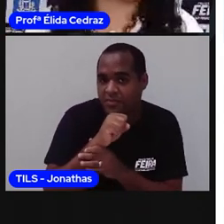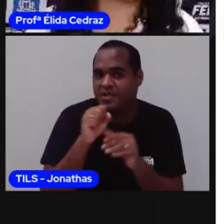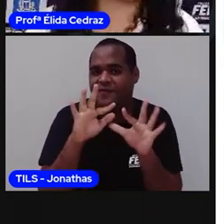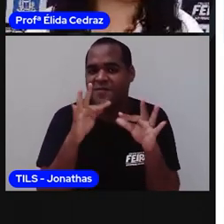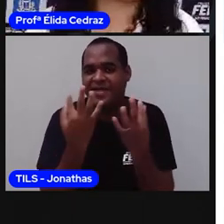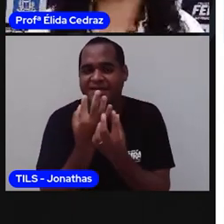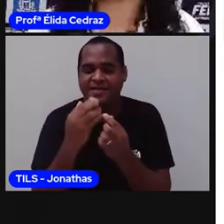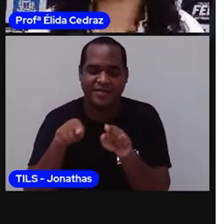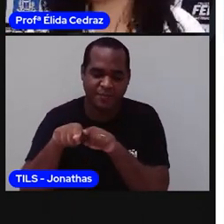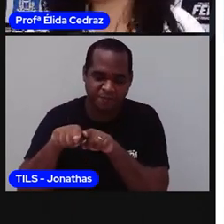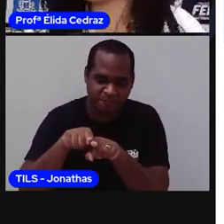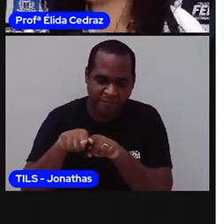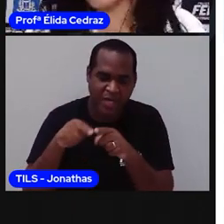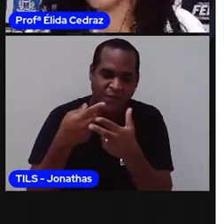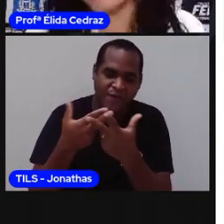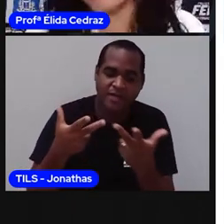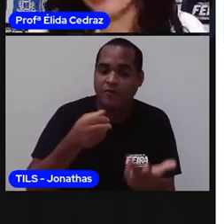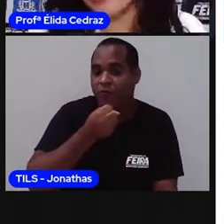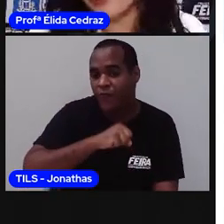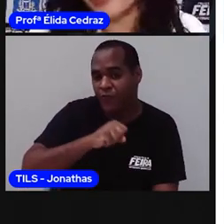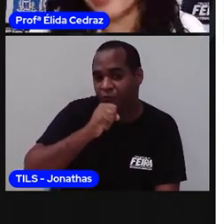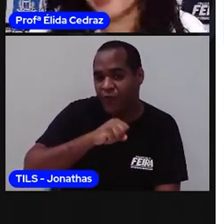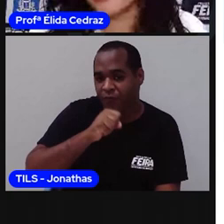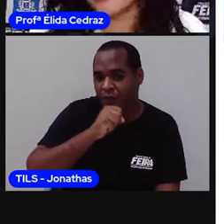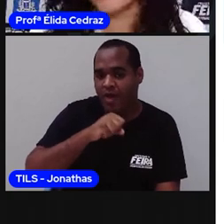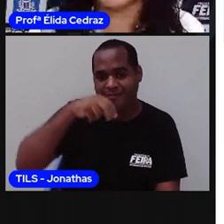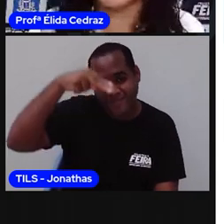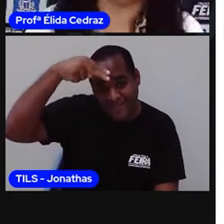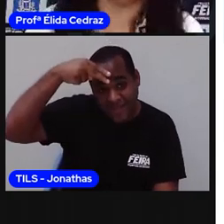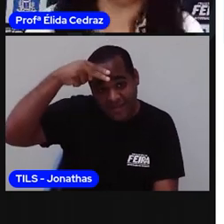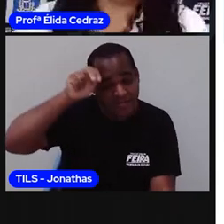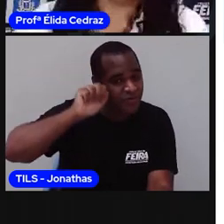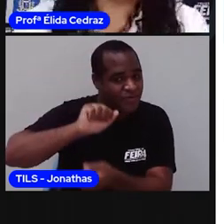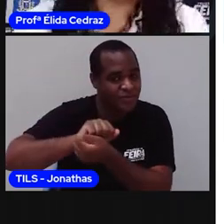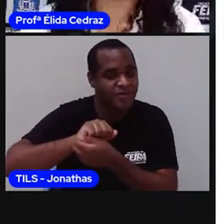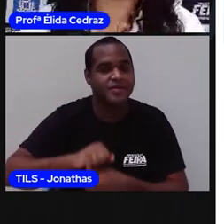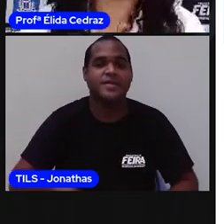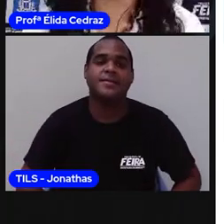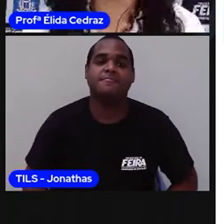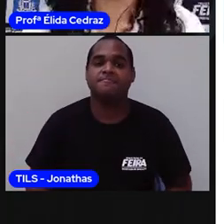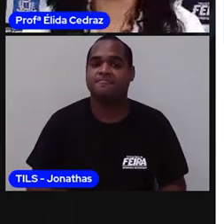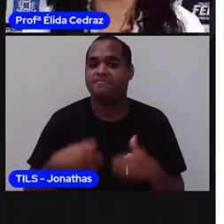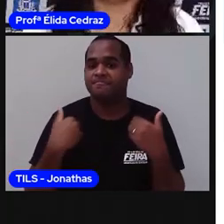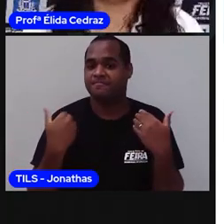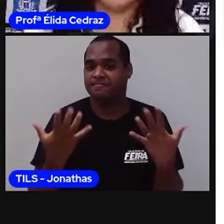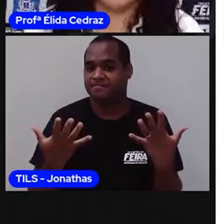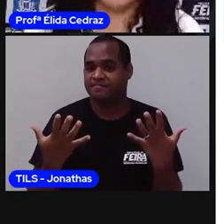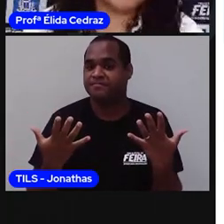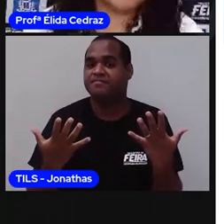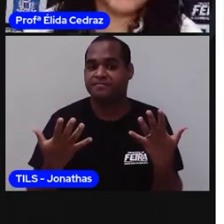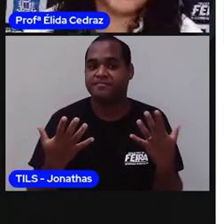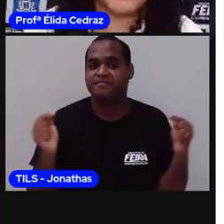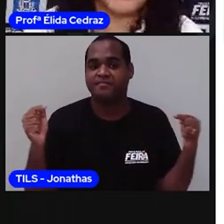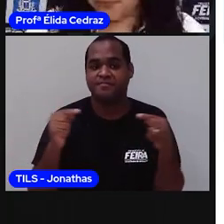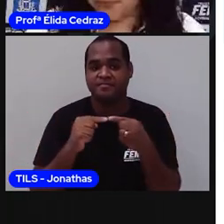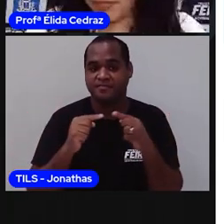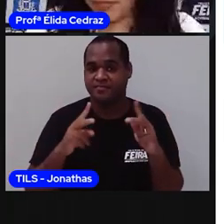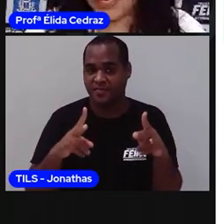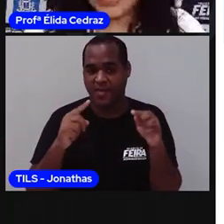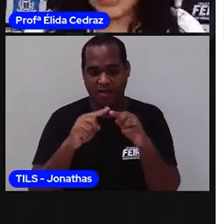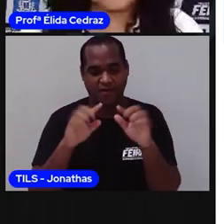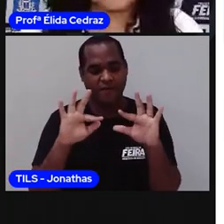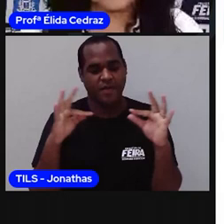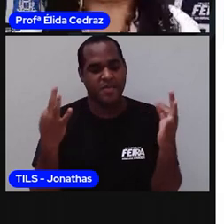muitos irmãos, famílias que os avós moram com os netos. E assim, toda família é